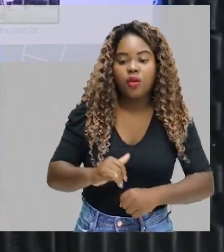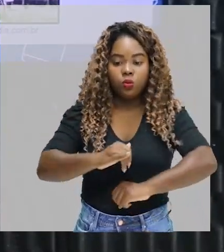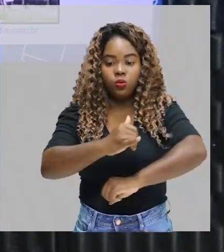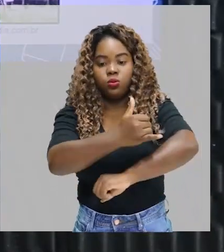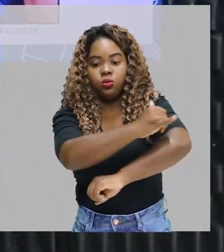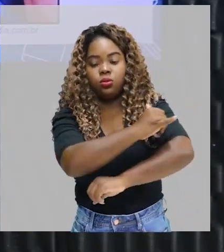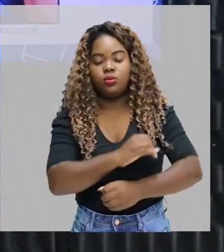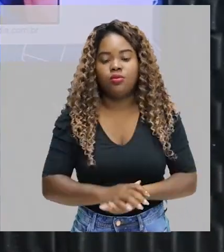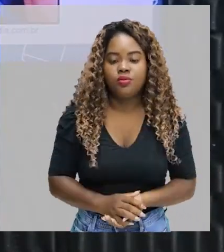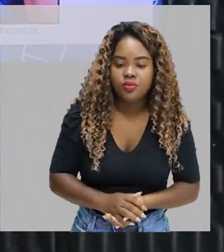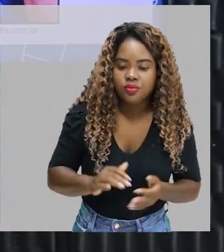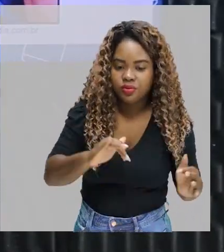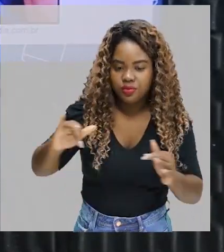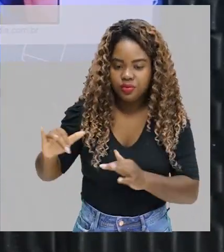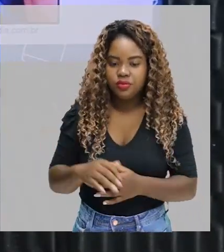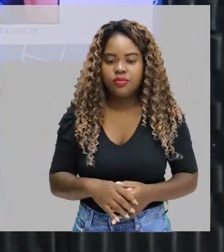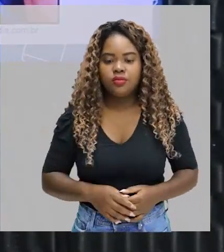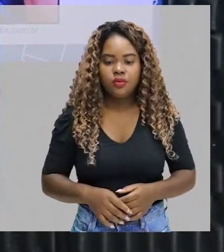corporal.